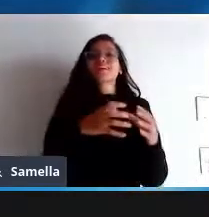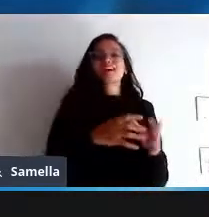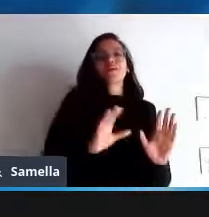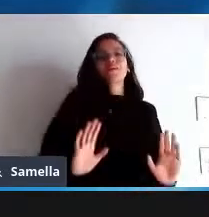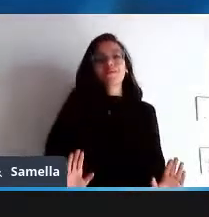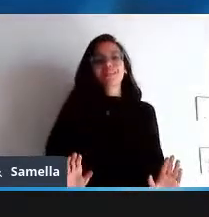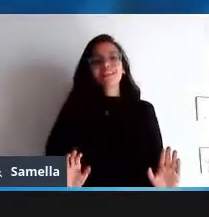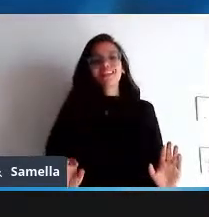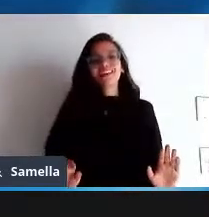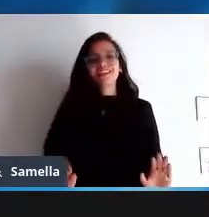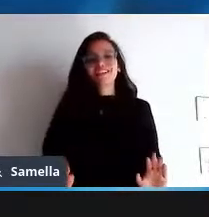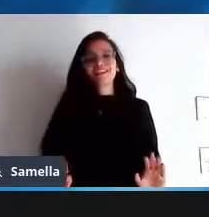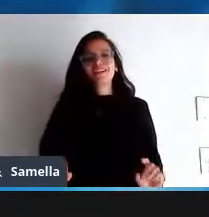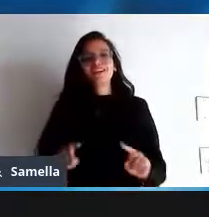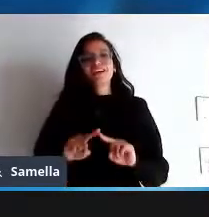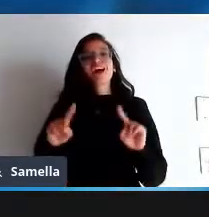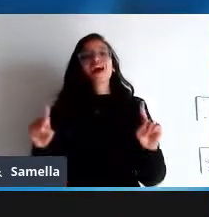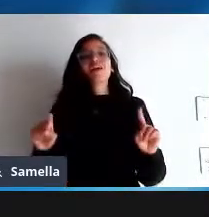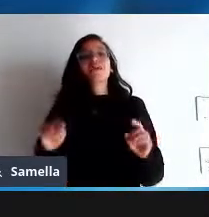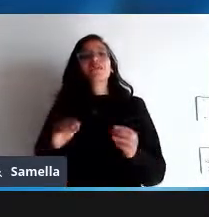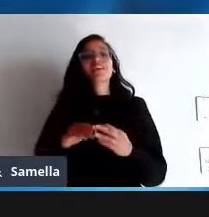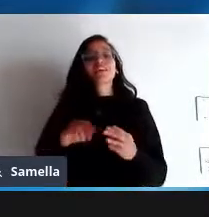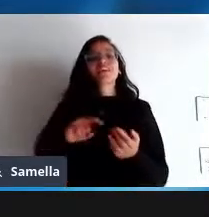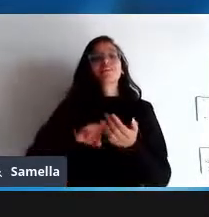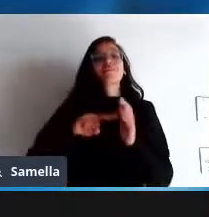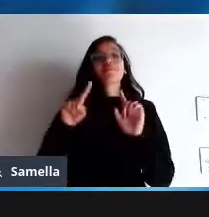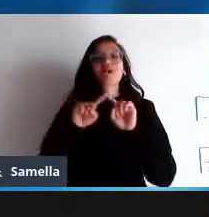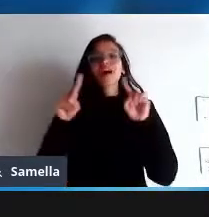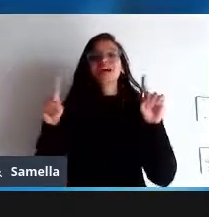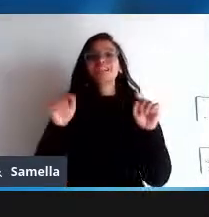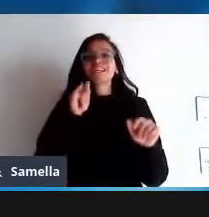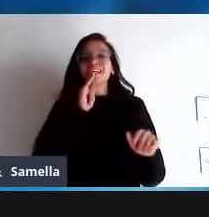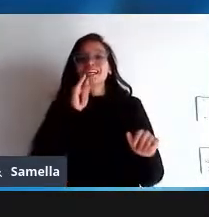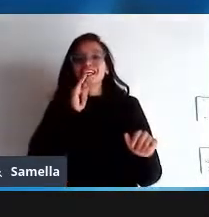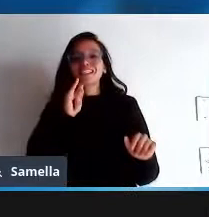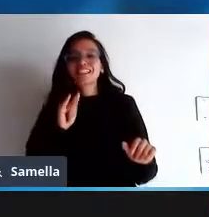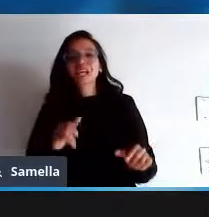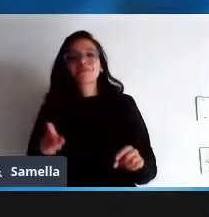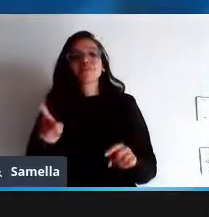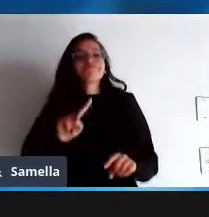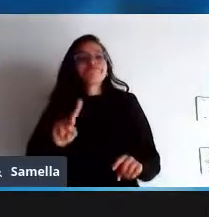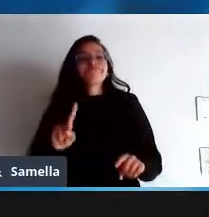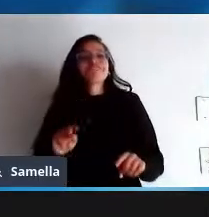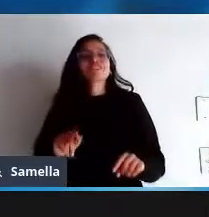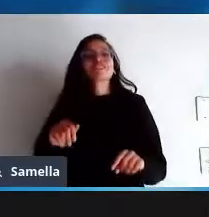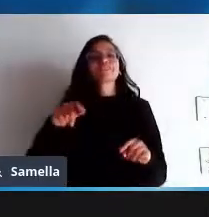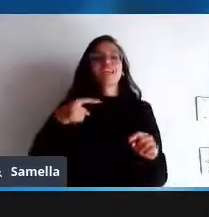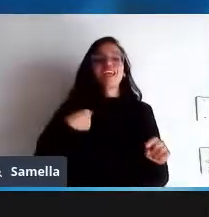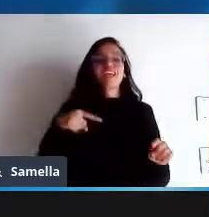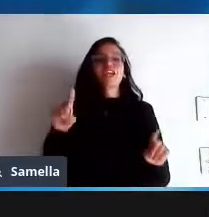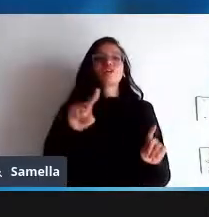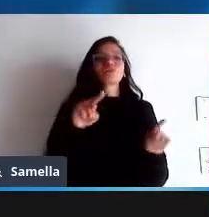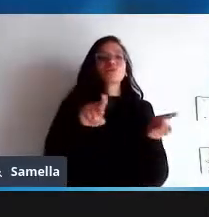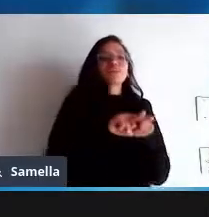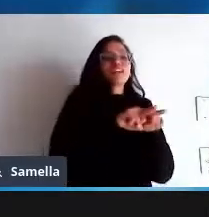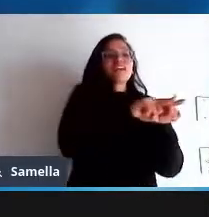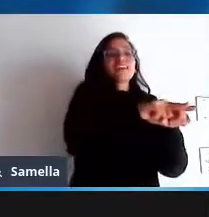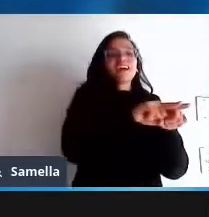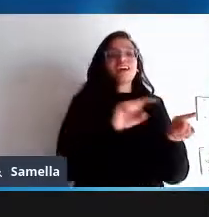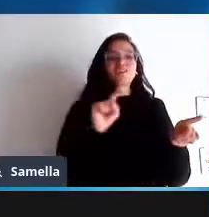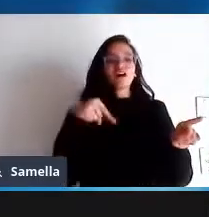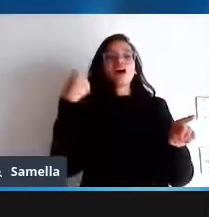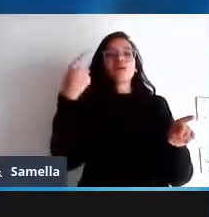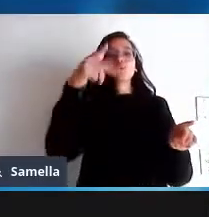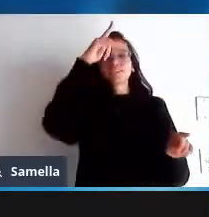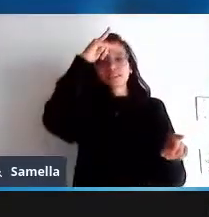comunidade de software livre não são sobre funcionar que tá meio ligado a outra é quando a gente vê aqui por exemplo que de repente